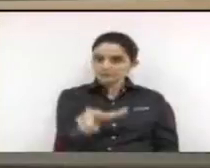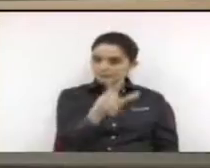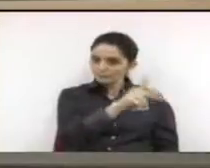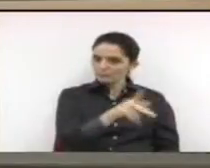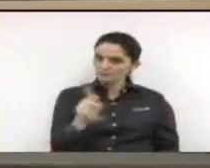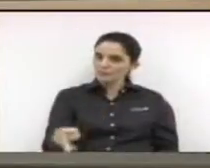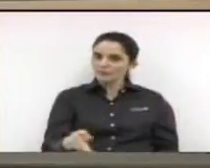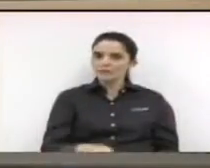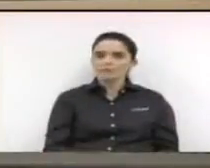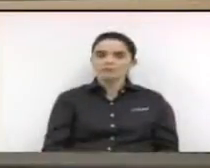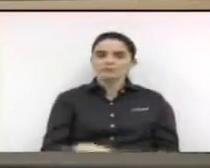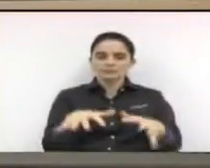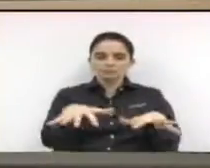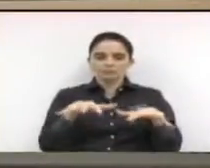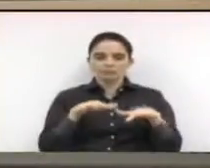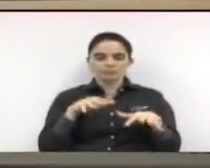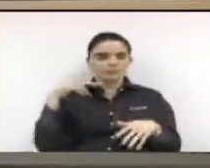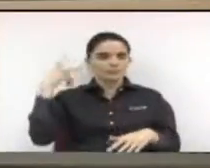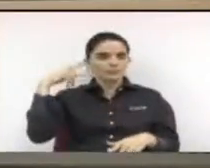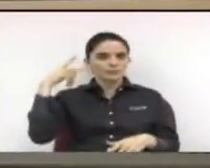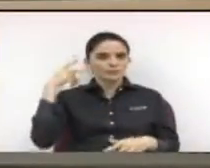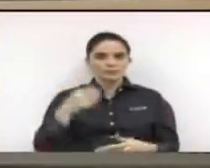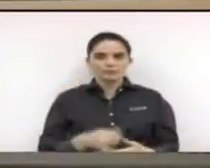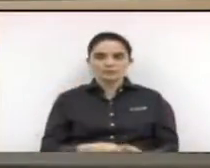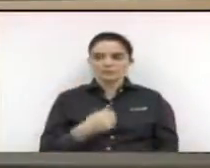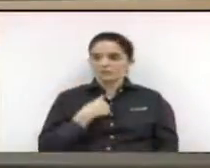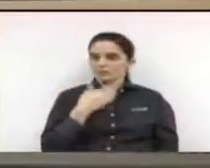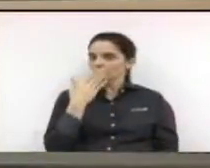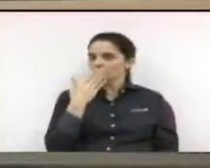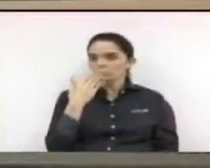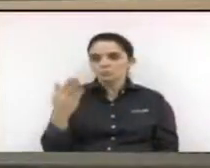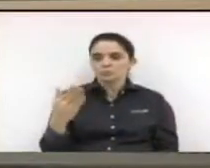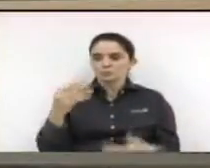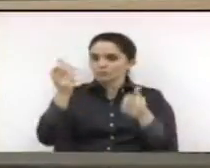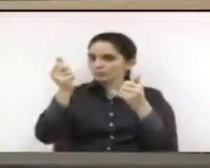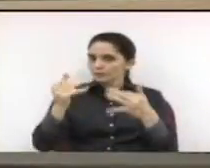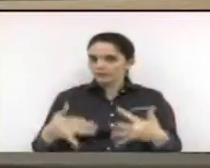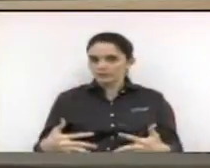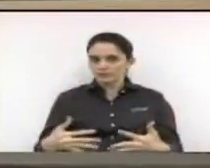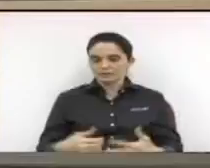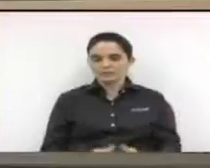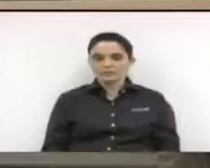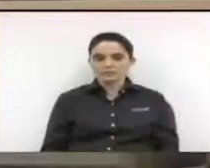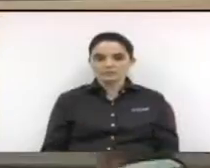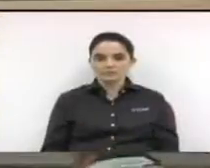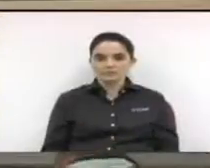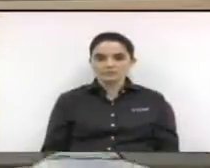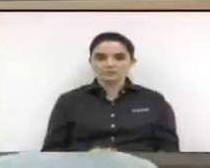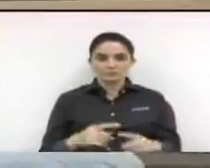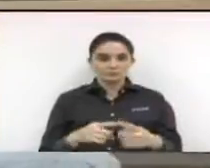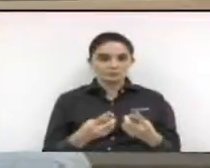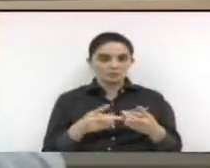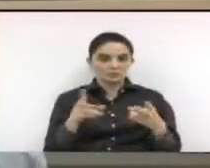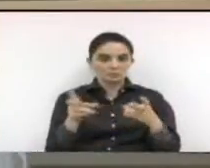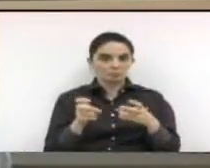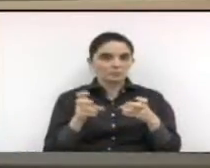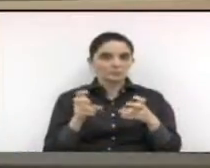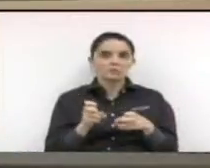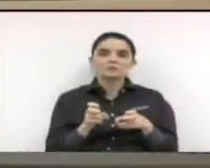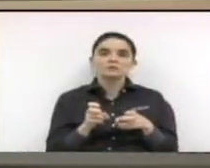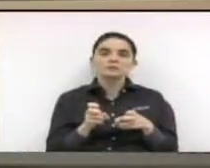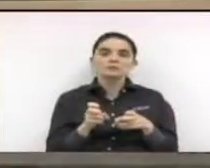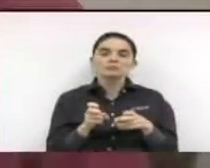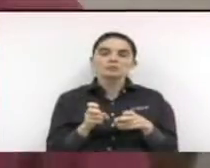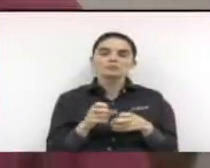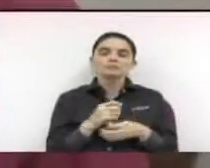pares público que nos acompanha na verdade não pedi a justificativa mas depois do que vi essa casa fazendo